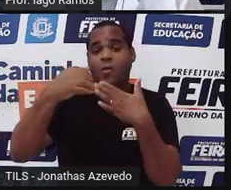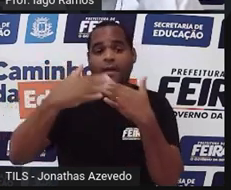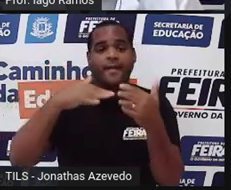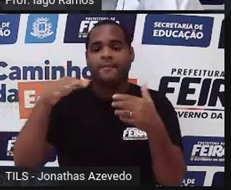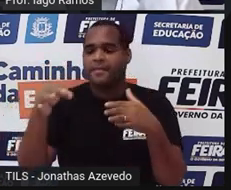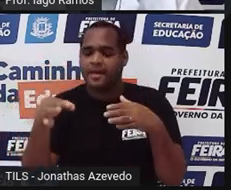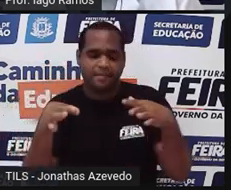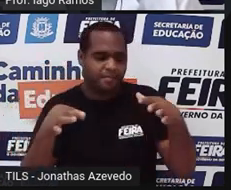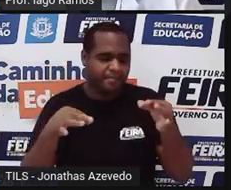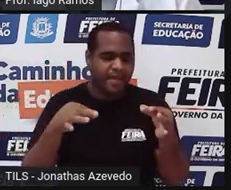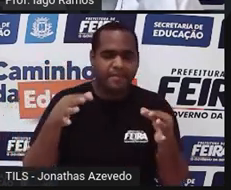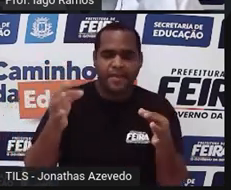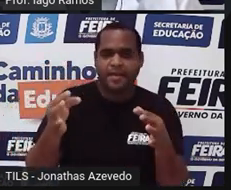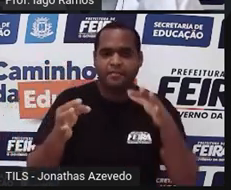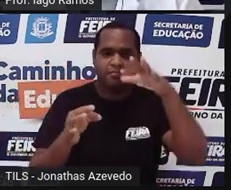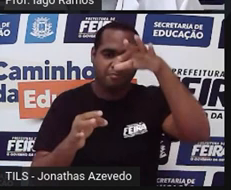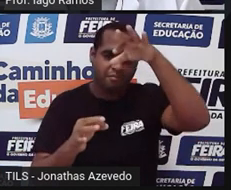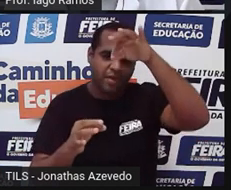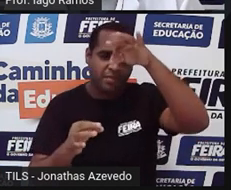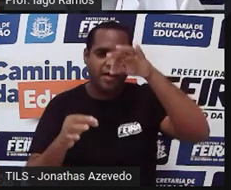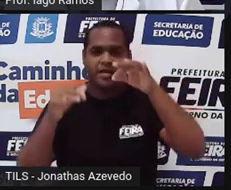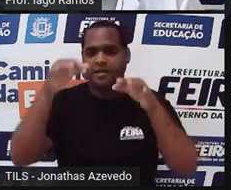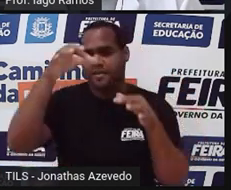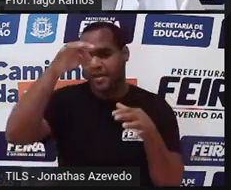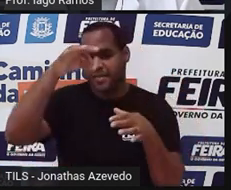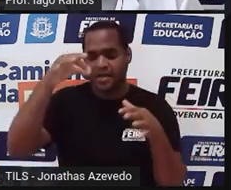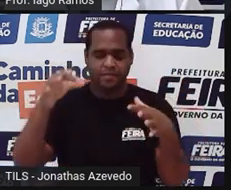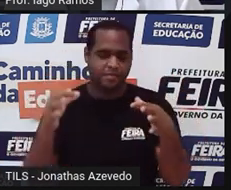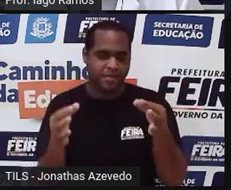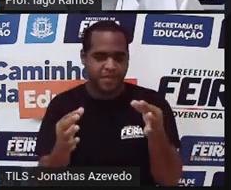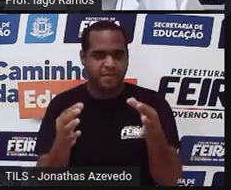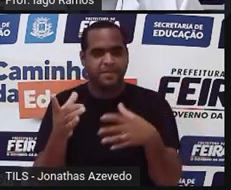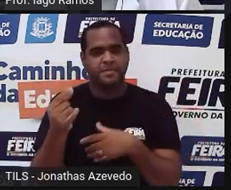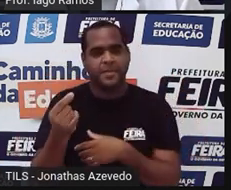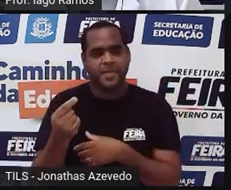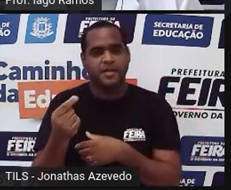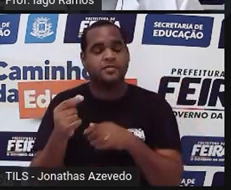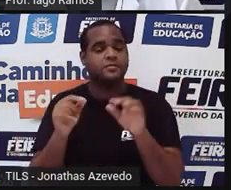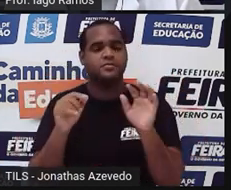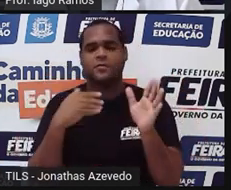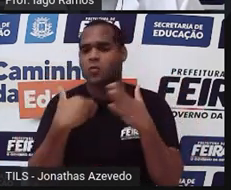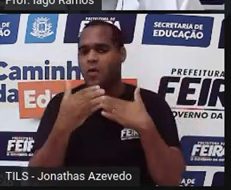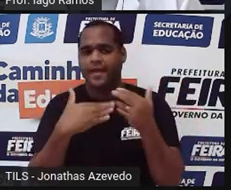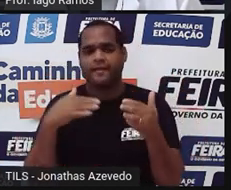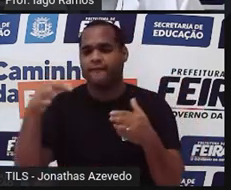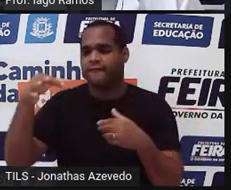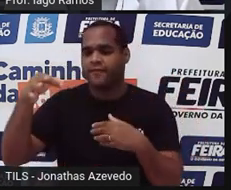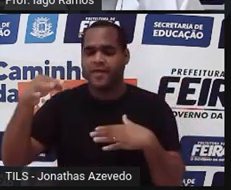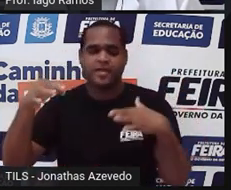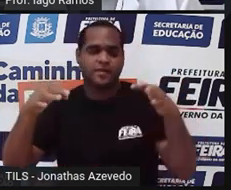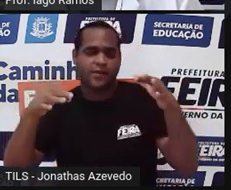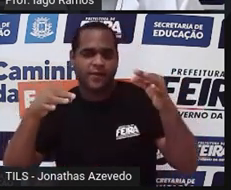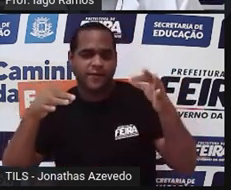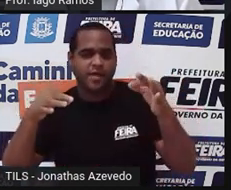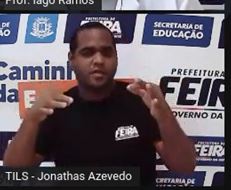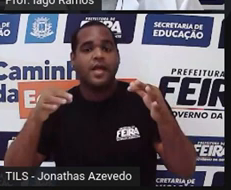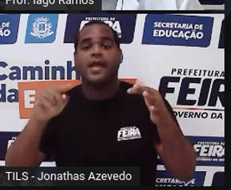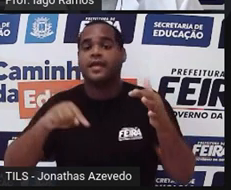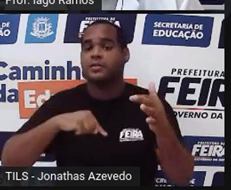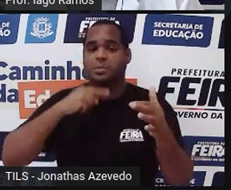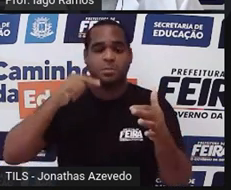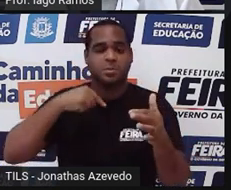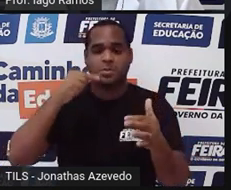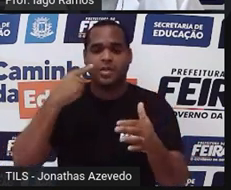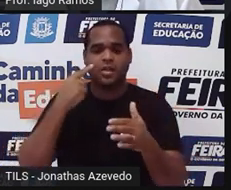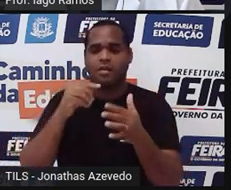aresta, qualquer vértice, esse triângulo, ele não vai perder sua